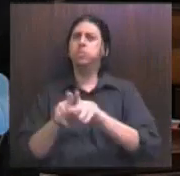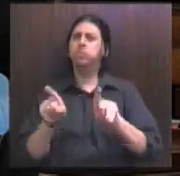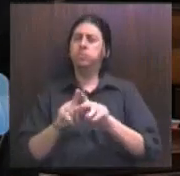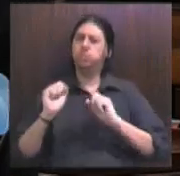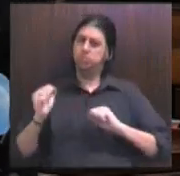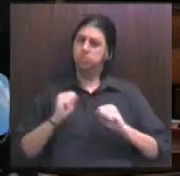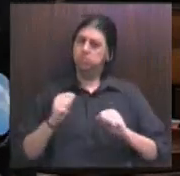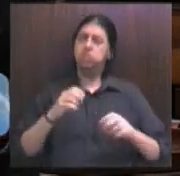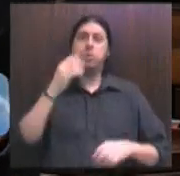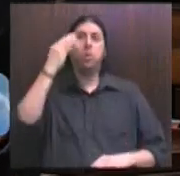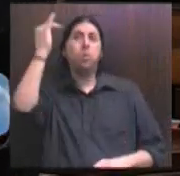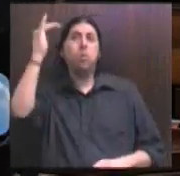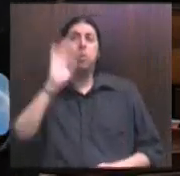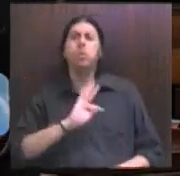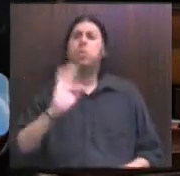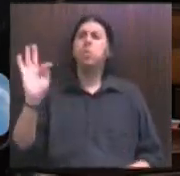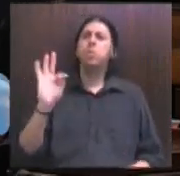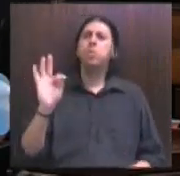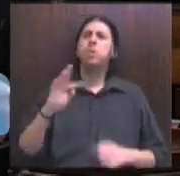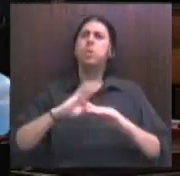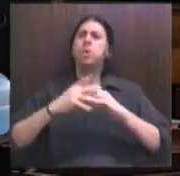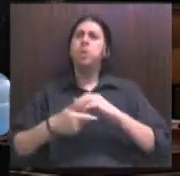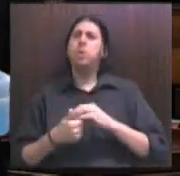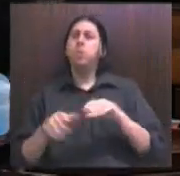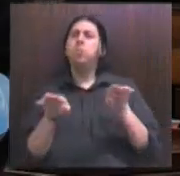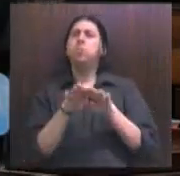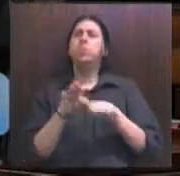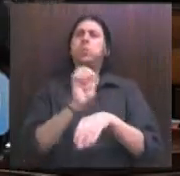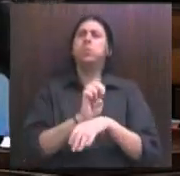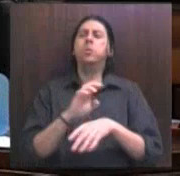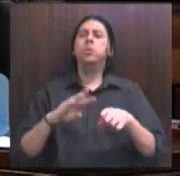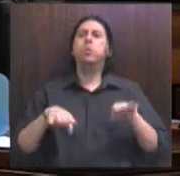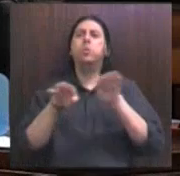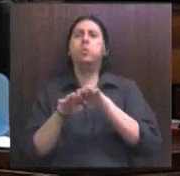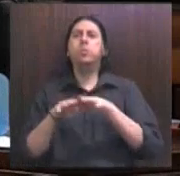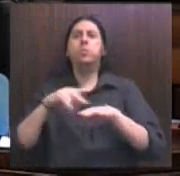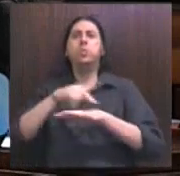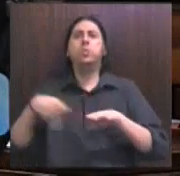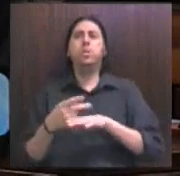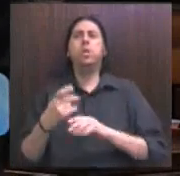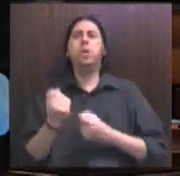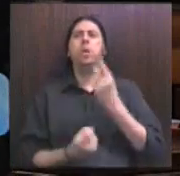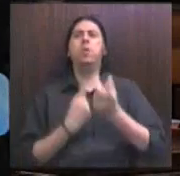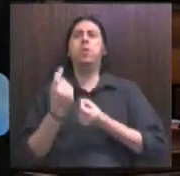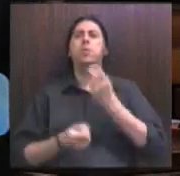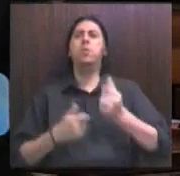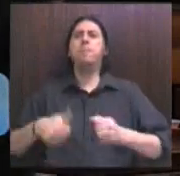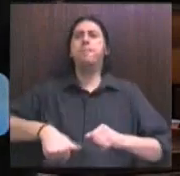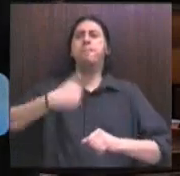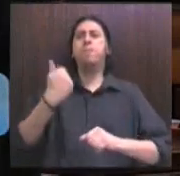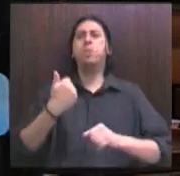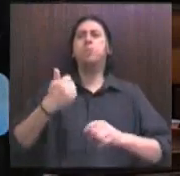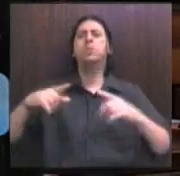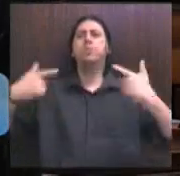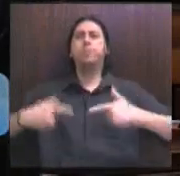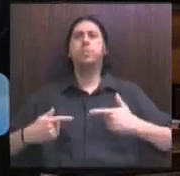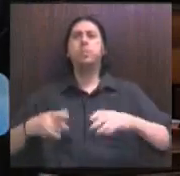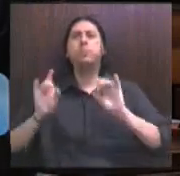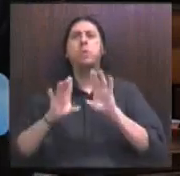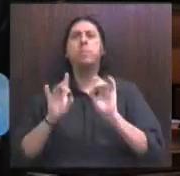lá projetar um município, um estado e um país cada vez melhor. E os desafios, principalmente nessa área tecnológica,